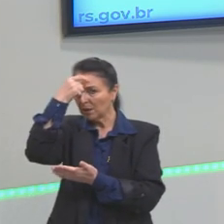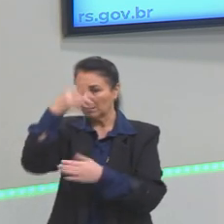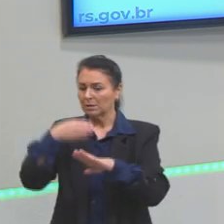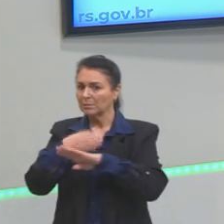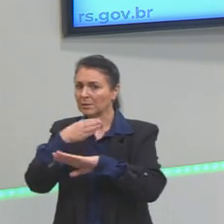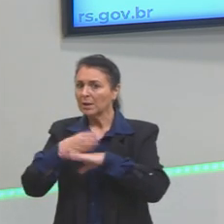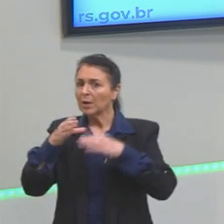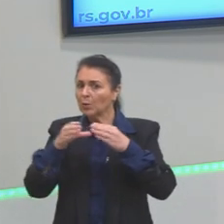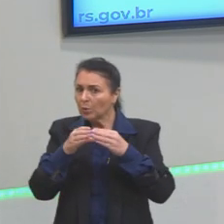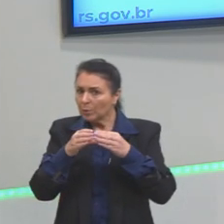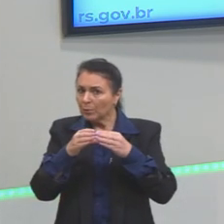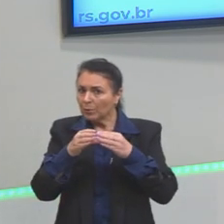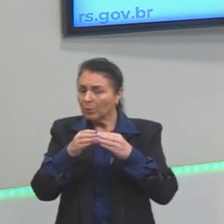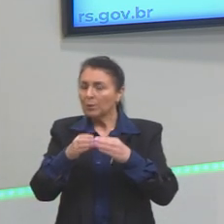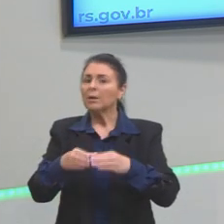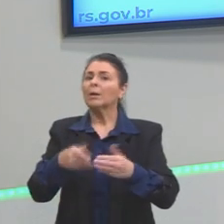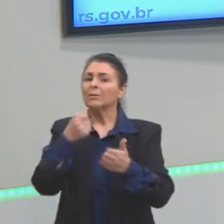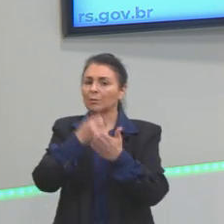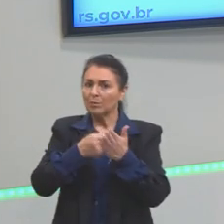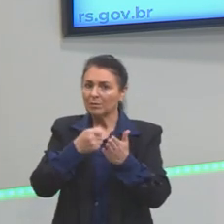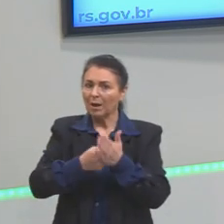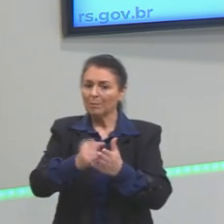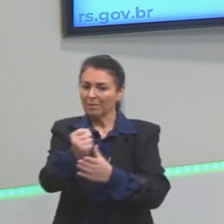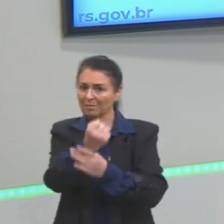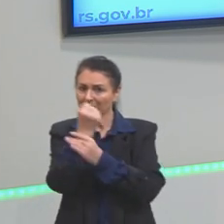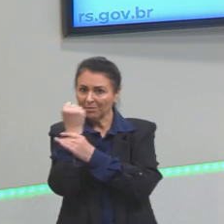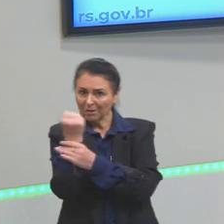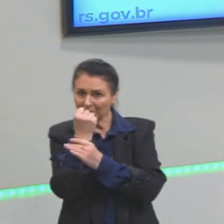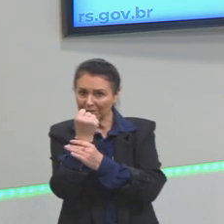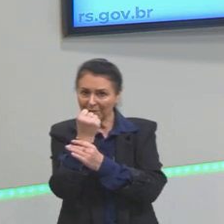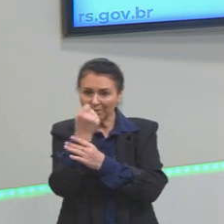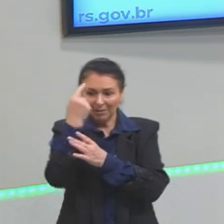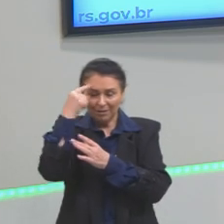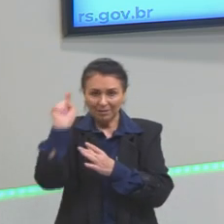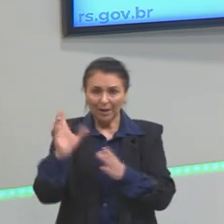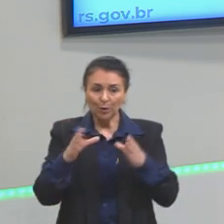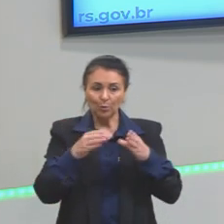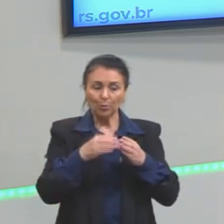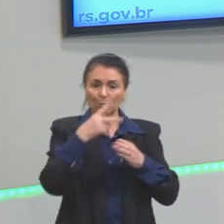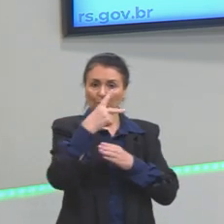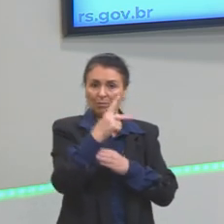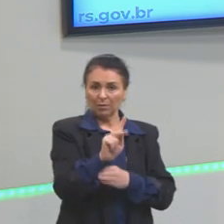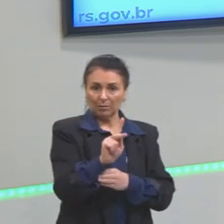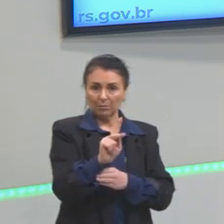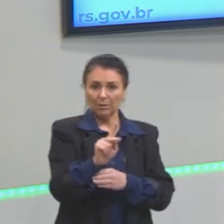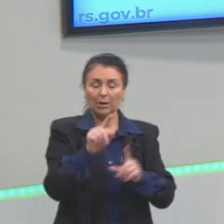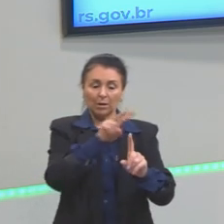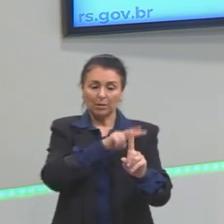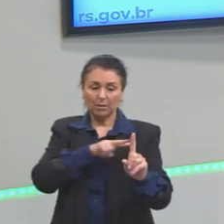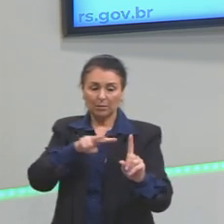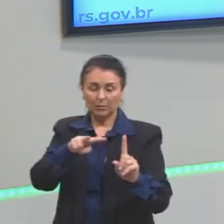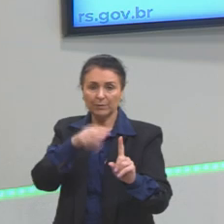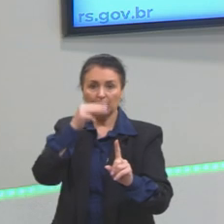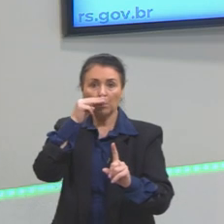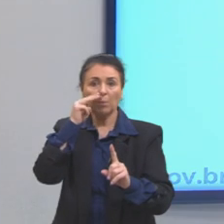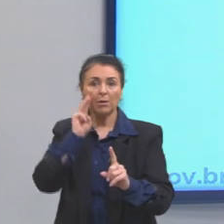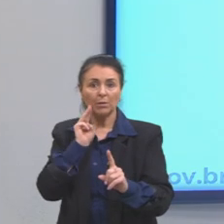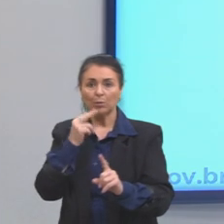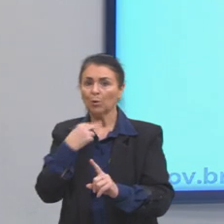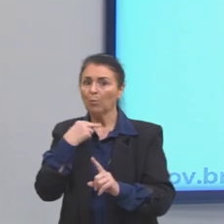lutaria para a sua classe. Dentro da perspectiva marxista, é impossível, por exemplo, um